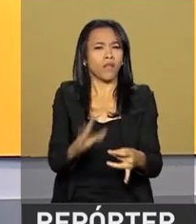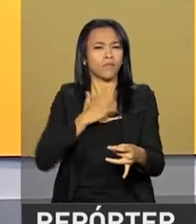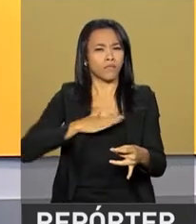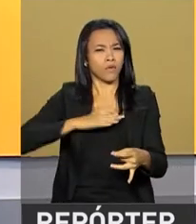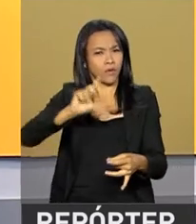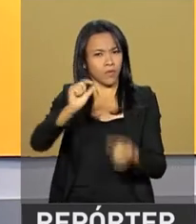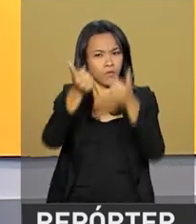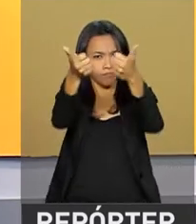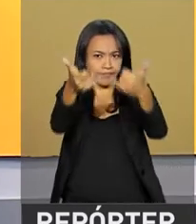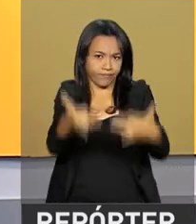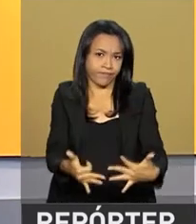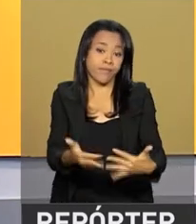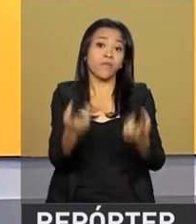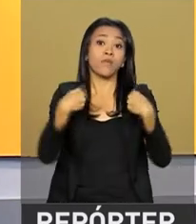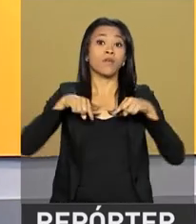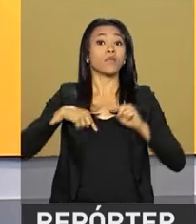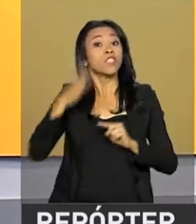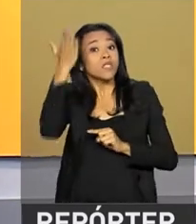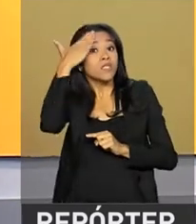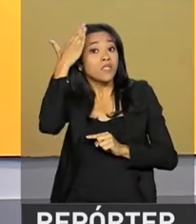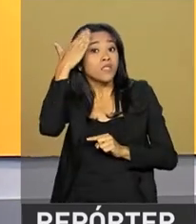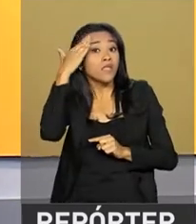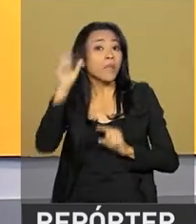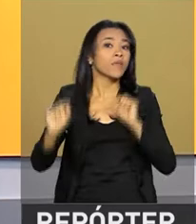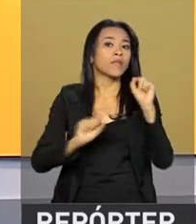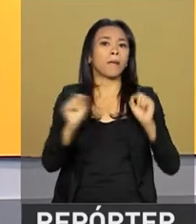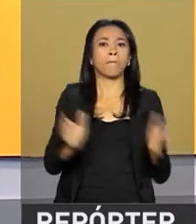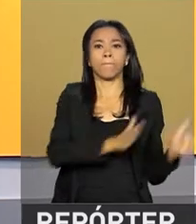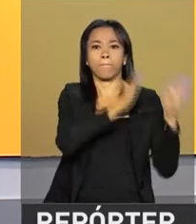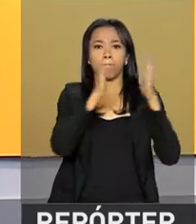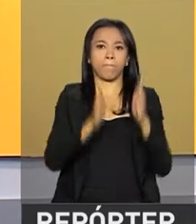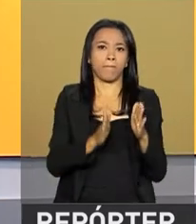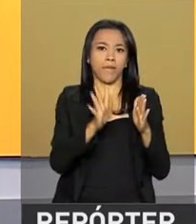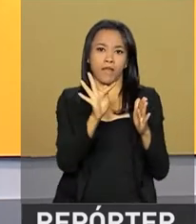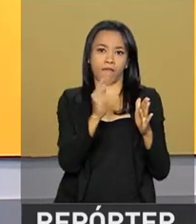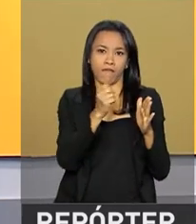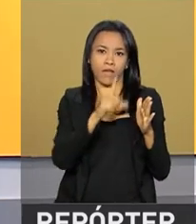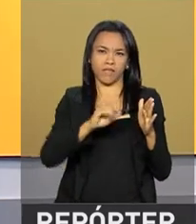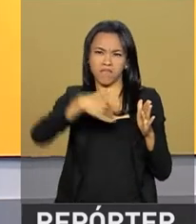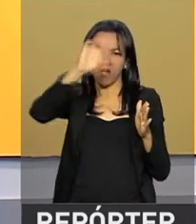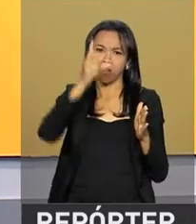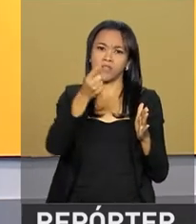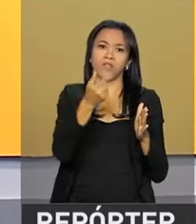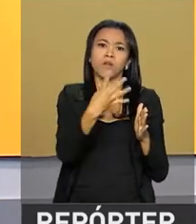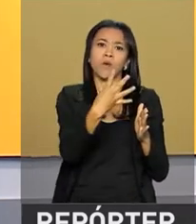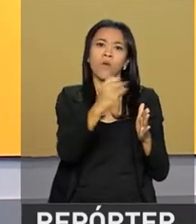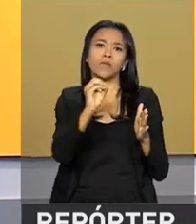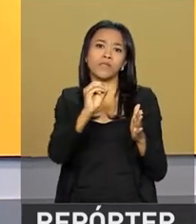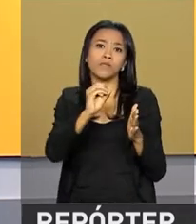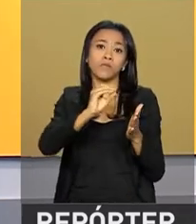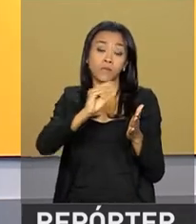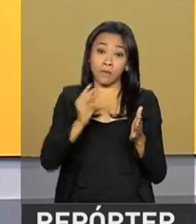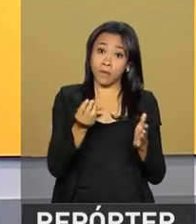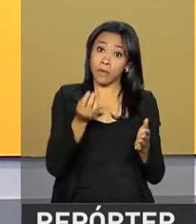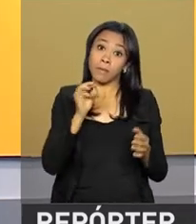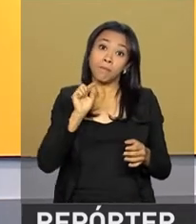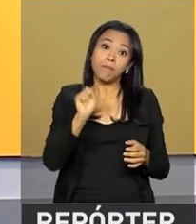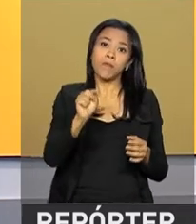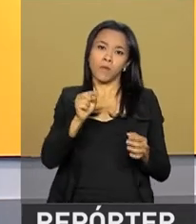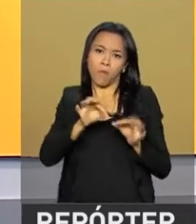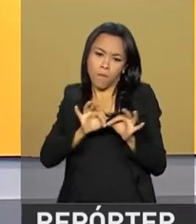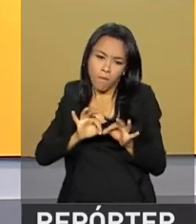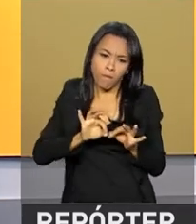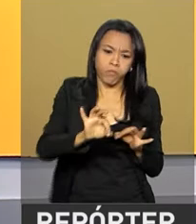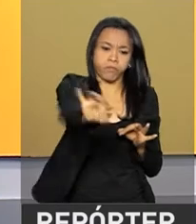daqui a pouco, mas já se sabe que na primeira fase vão ser destinados mais de 400 mil metros quadrados para